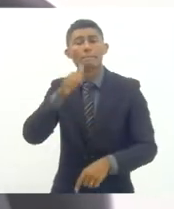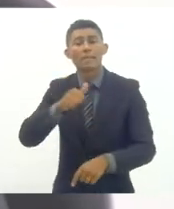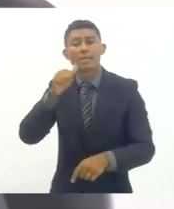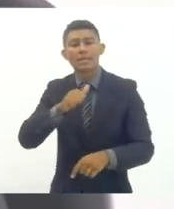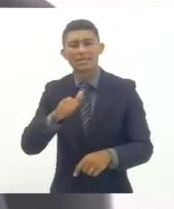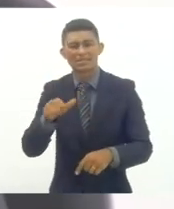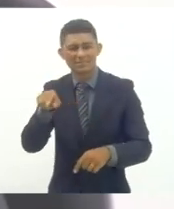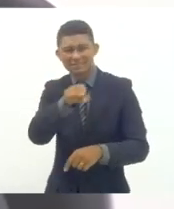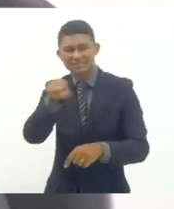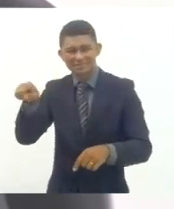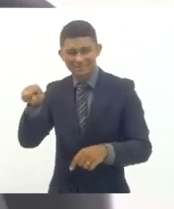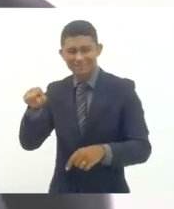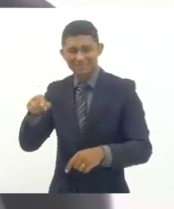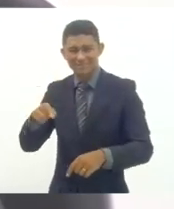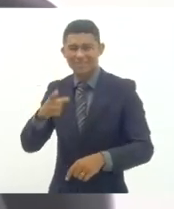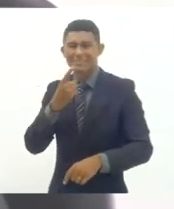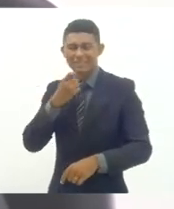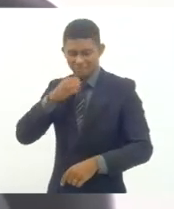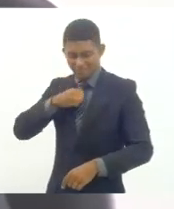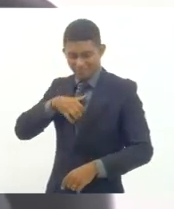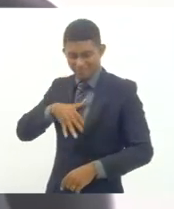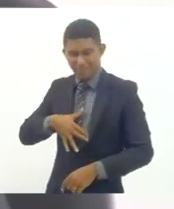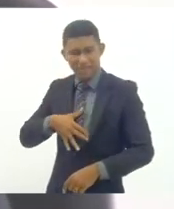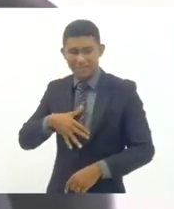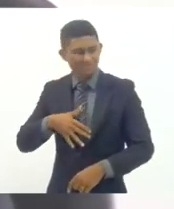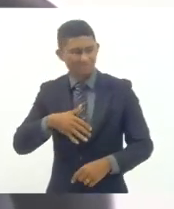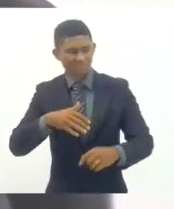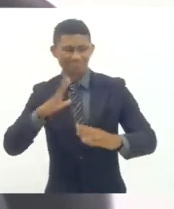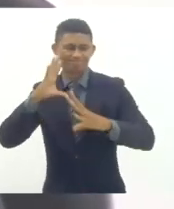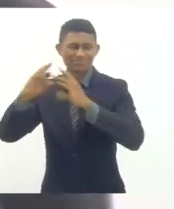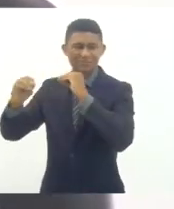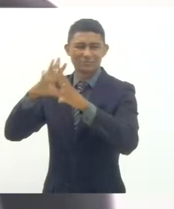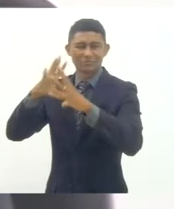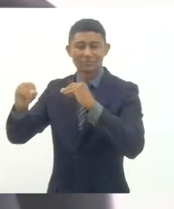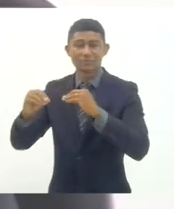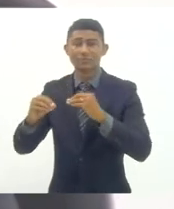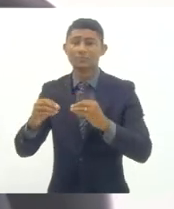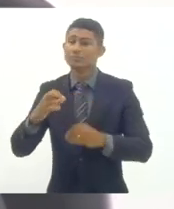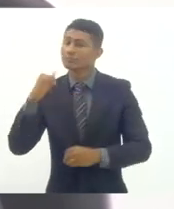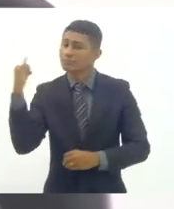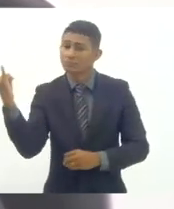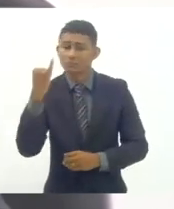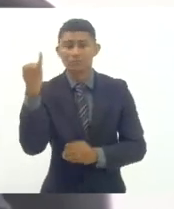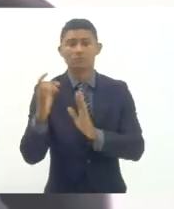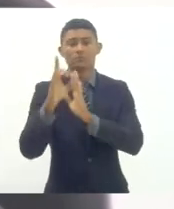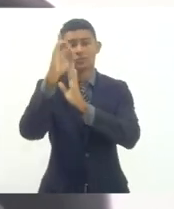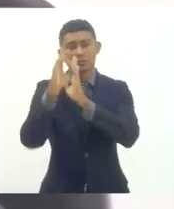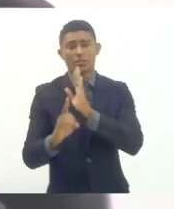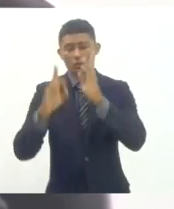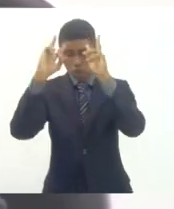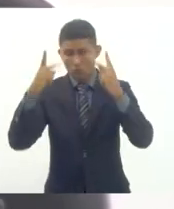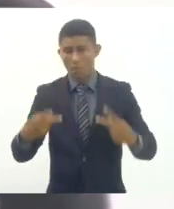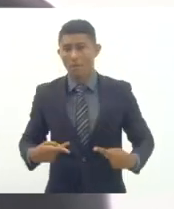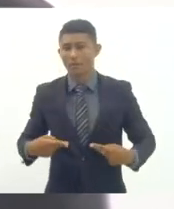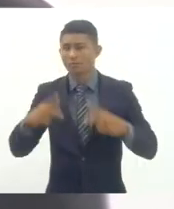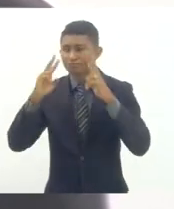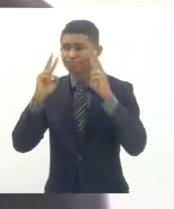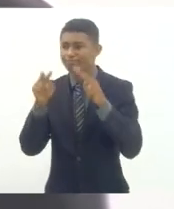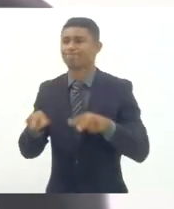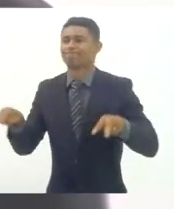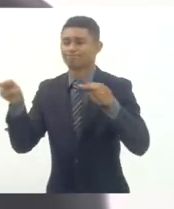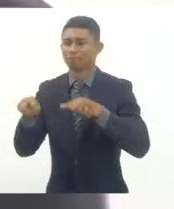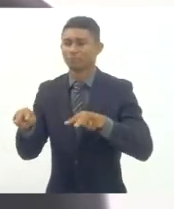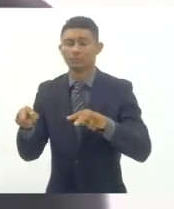pobreza menstrual é parte também do compromisso e da garantia de direitos humanos que temos que assumir então deputado Flávio e